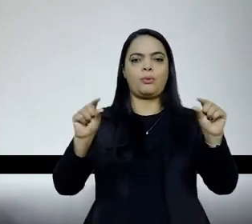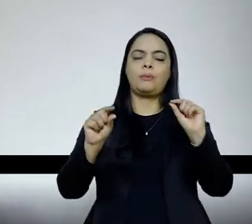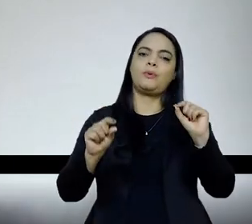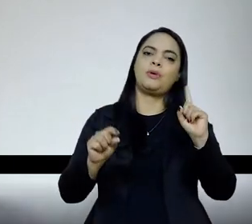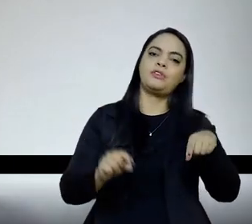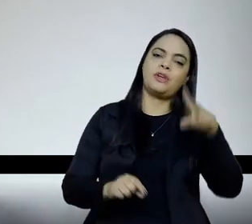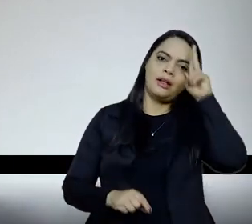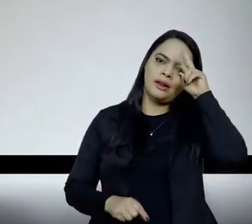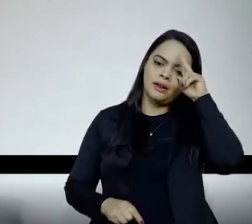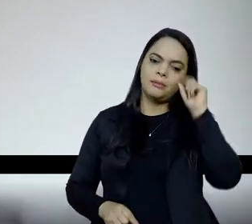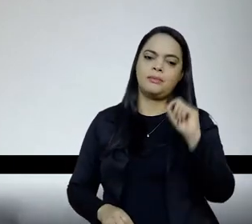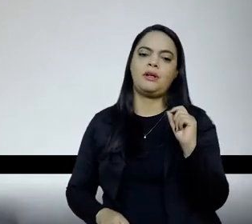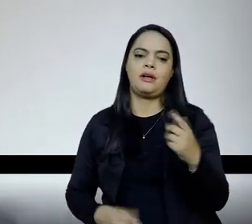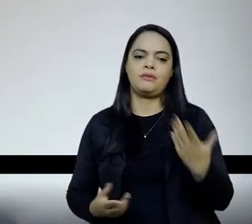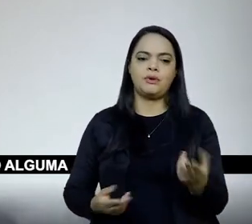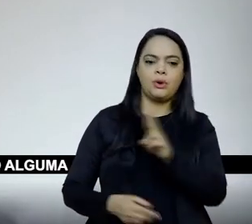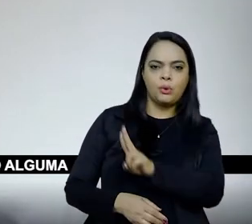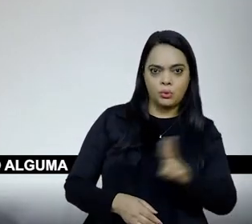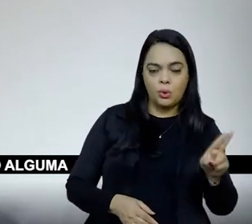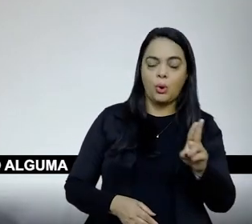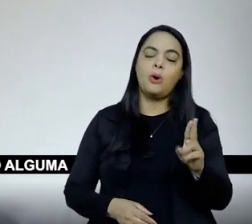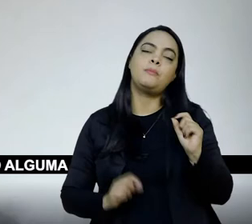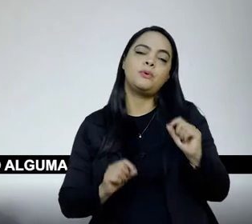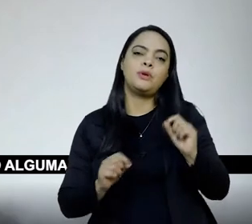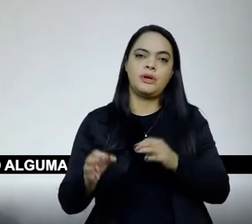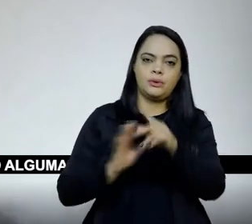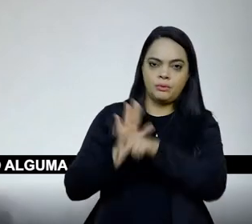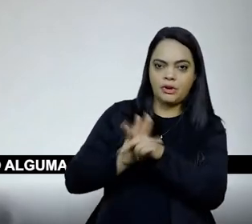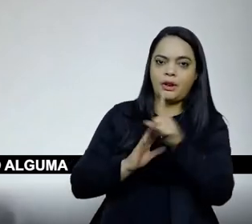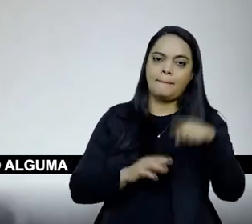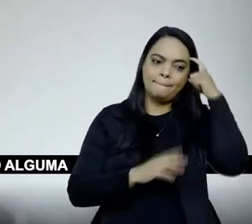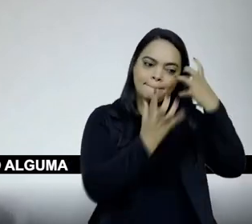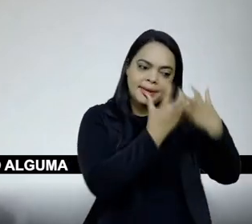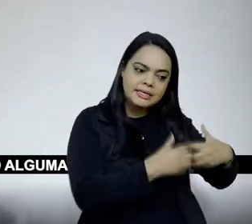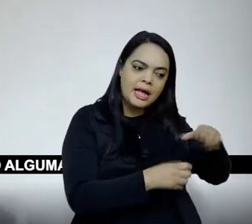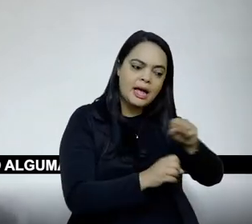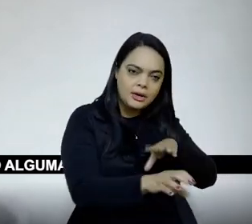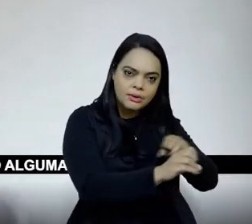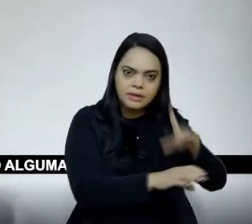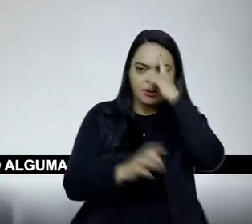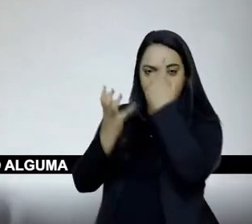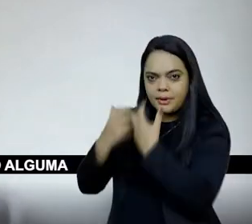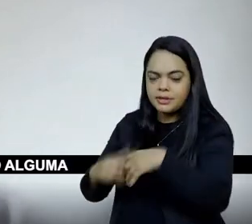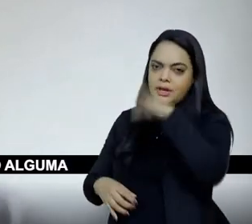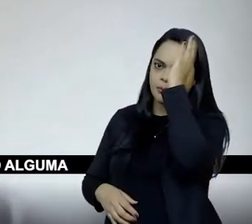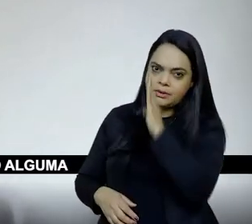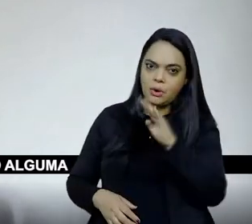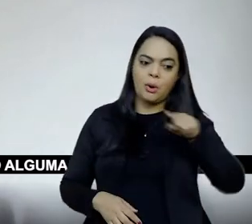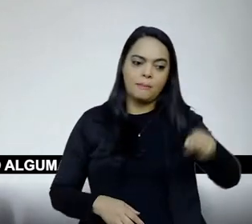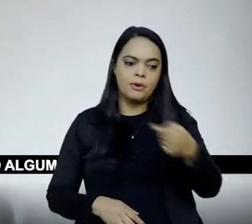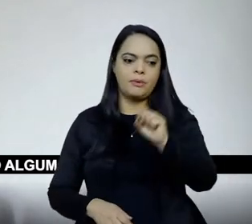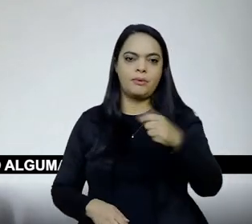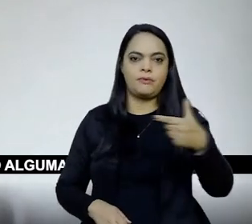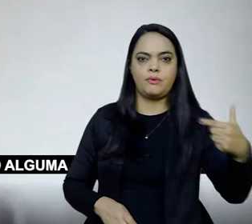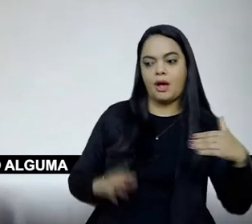efeméride, o nome completo do projeto, Pensar Educação, Pensar o Brasil, em 1822, em 2022. Então,